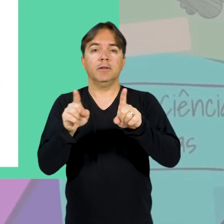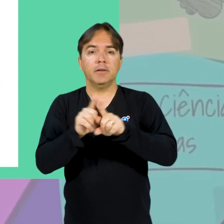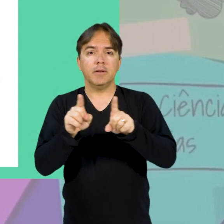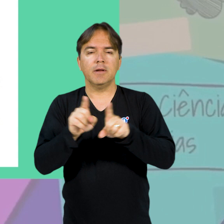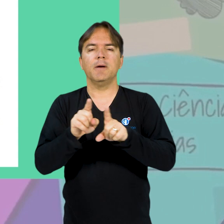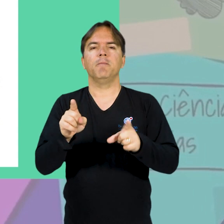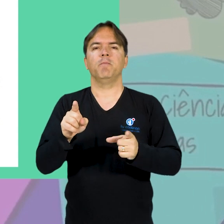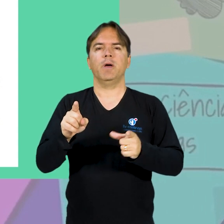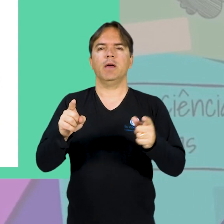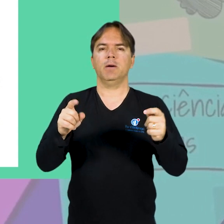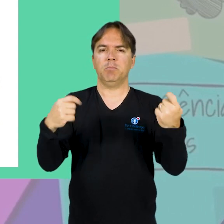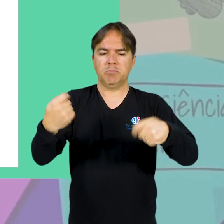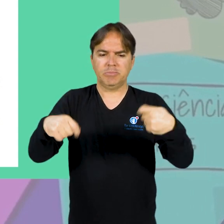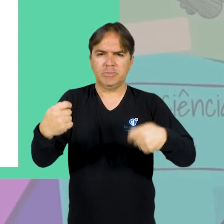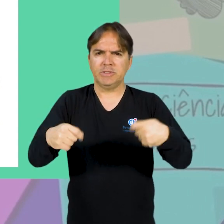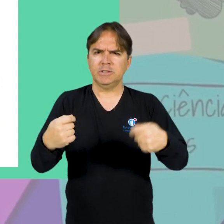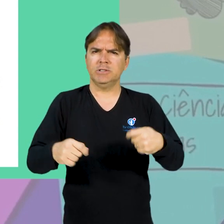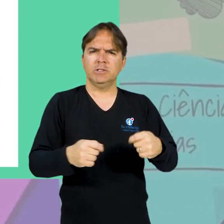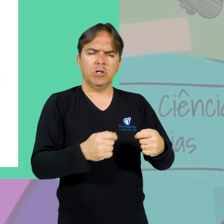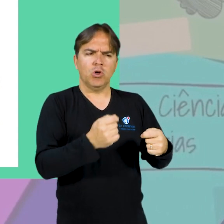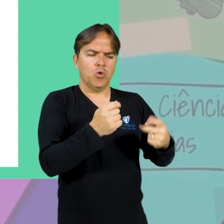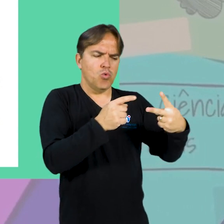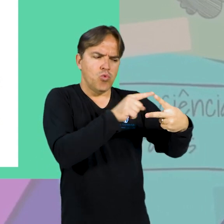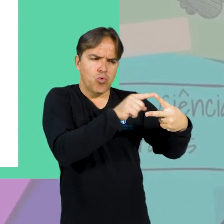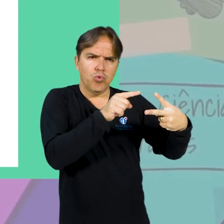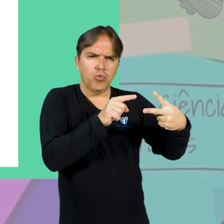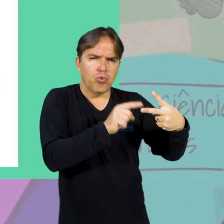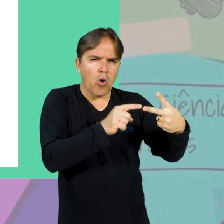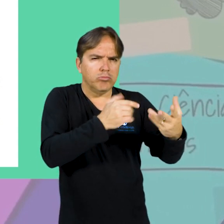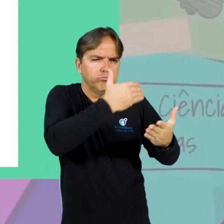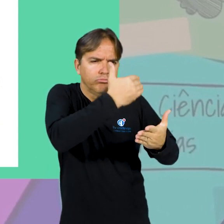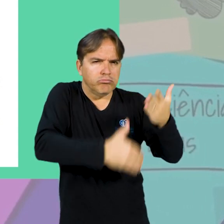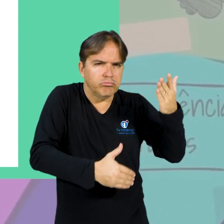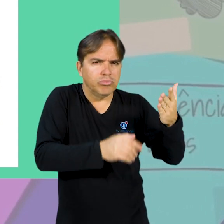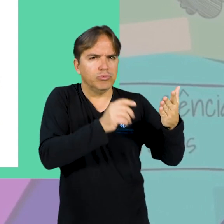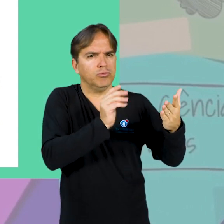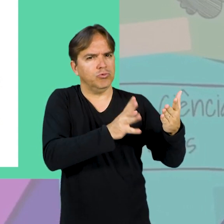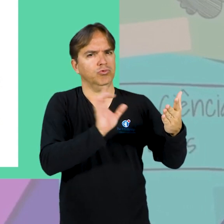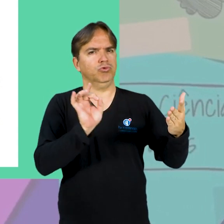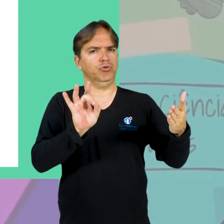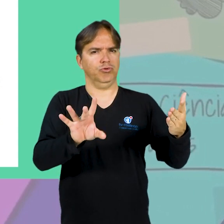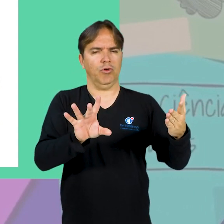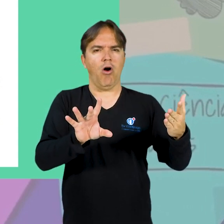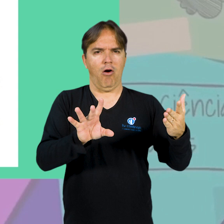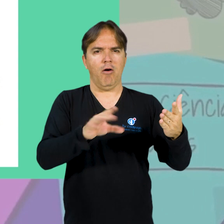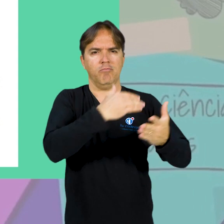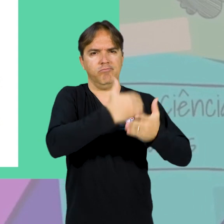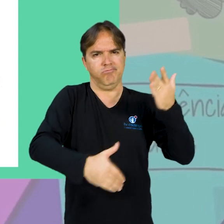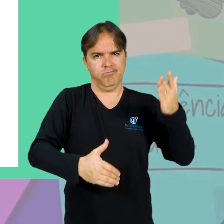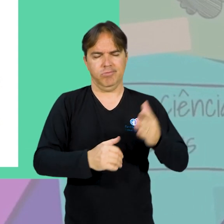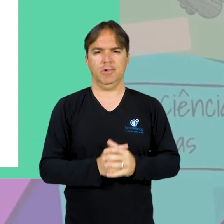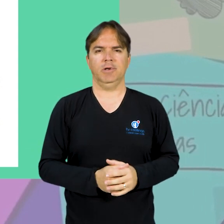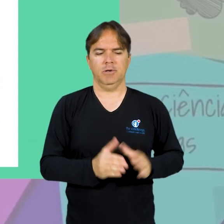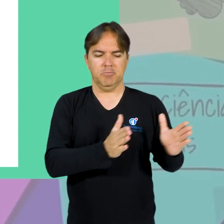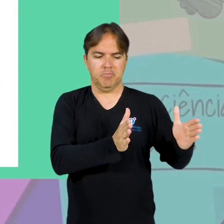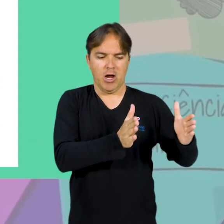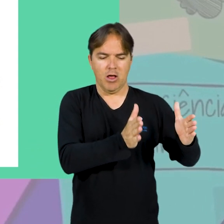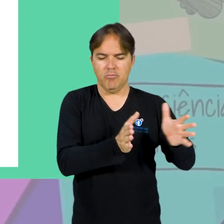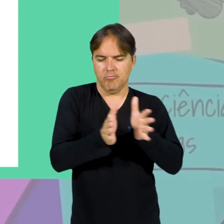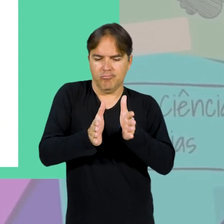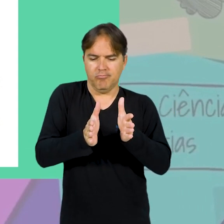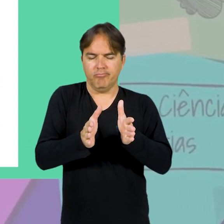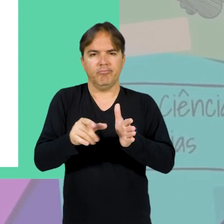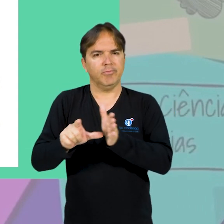no curso de origem, e no máximo duas reprovações acumuladas nos dois períodos letivos que antecedem o